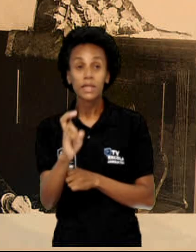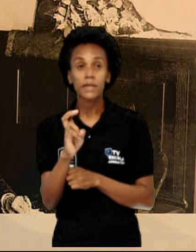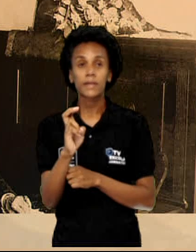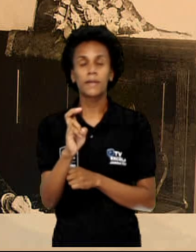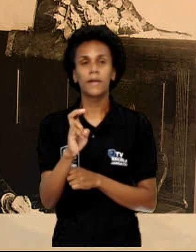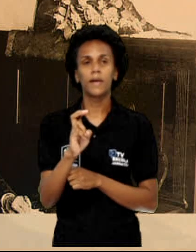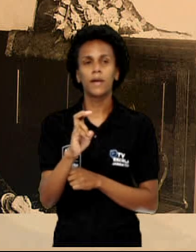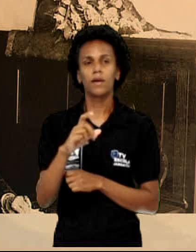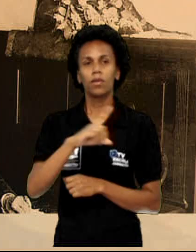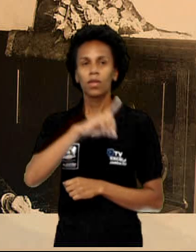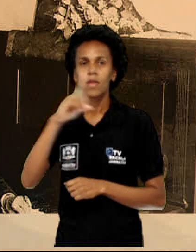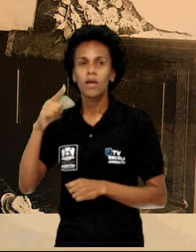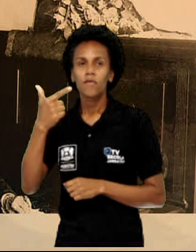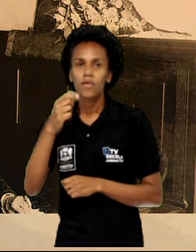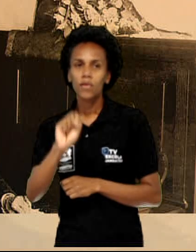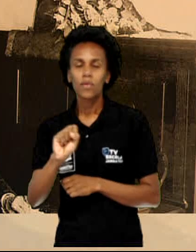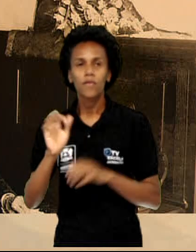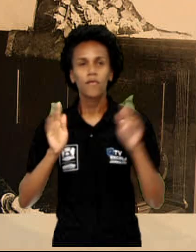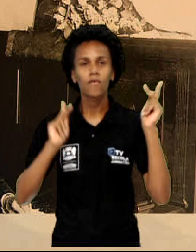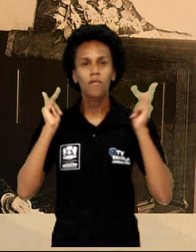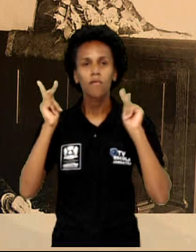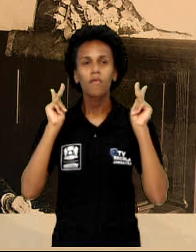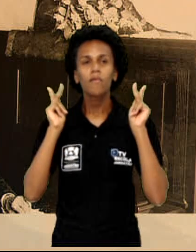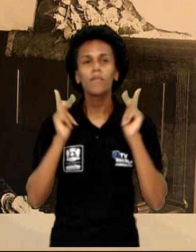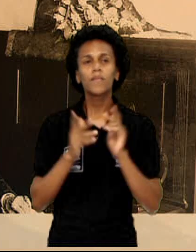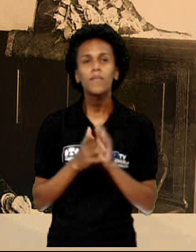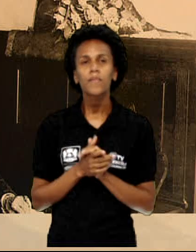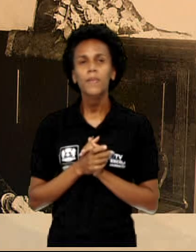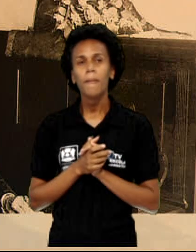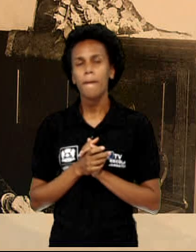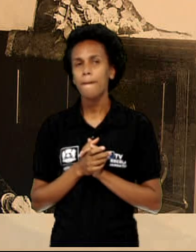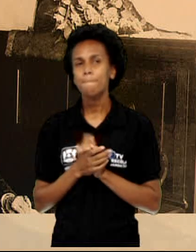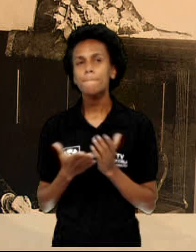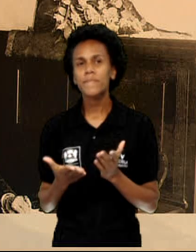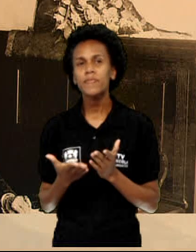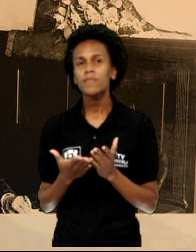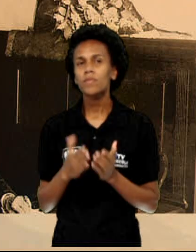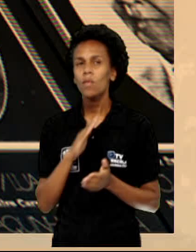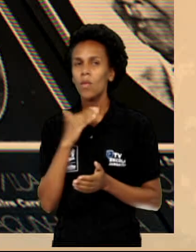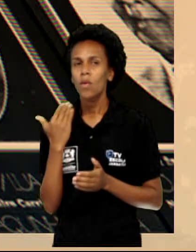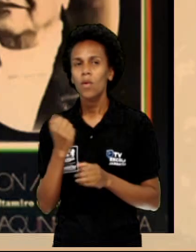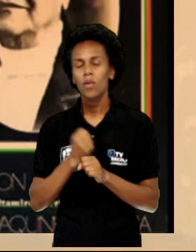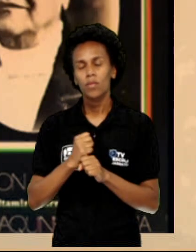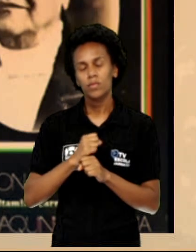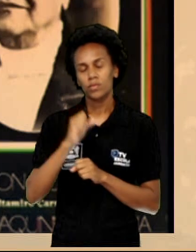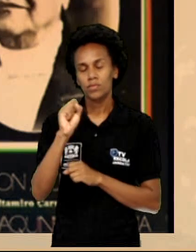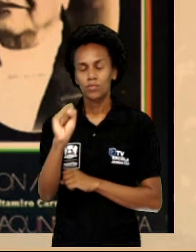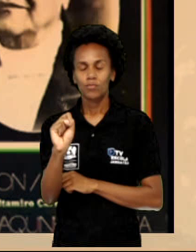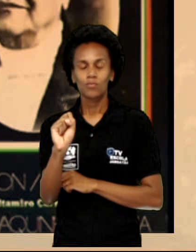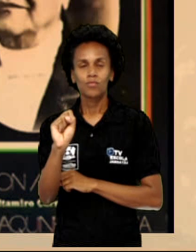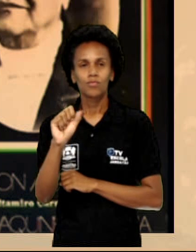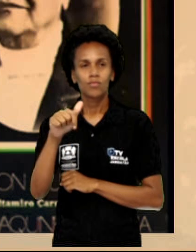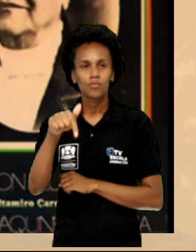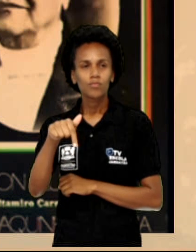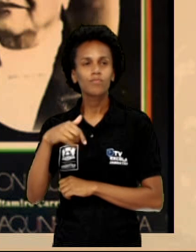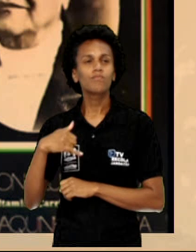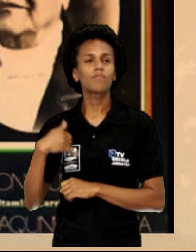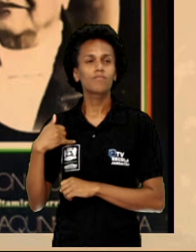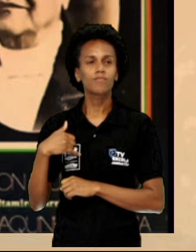ficou com esse João Batista até hoje. Até nisso, ela foi rompendo o preconceito.